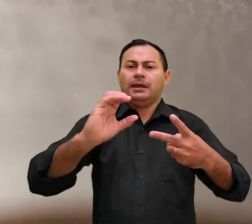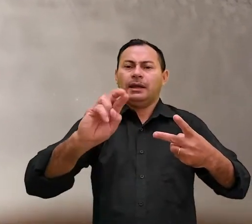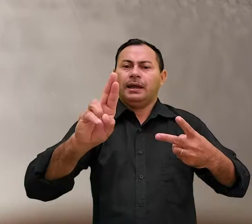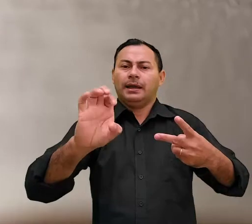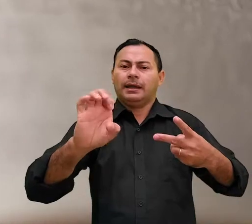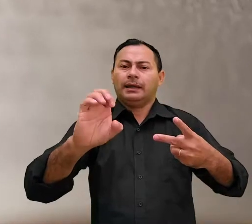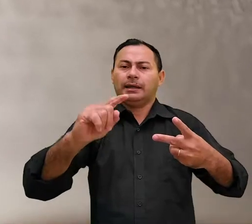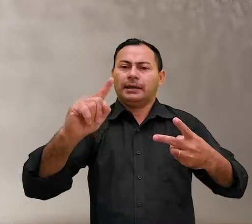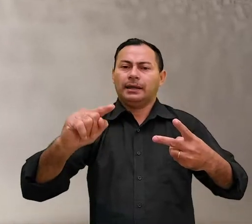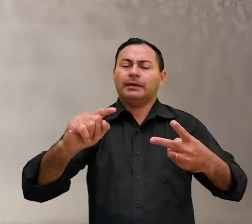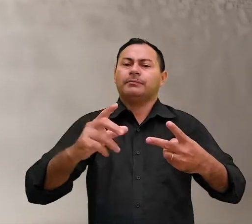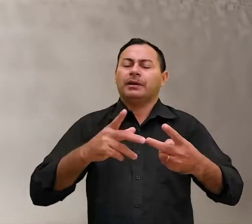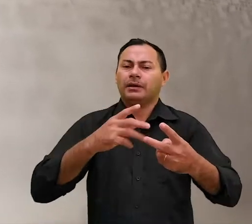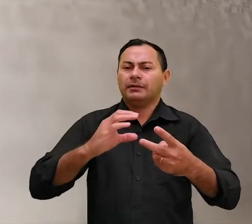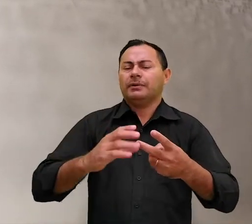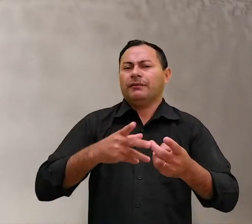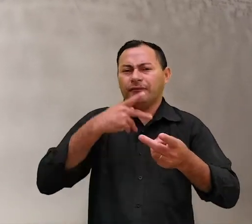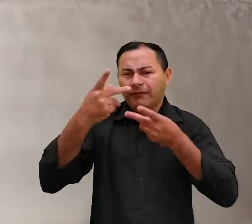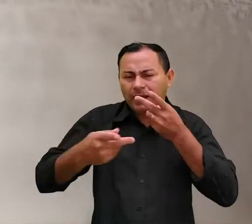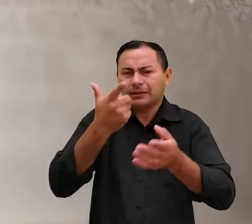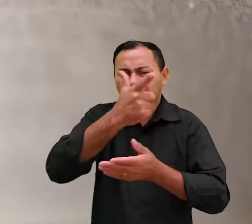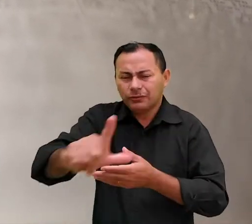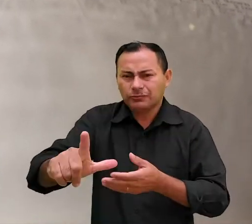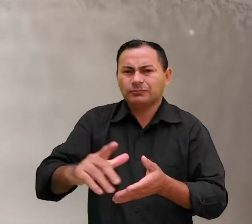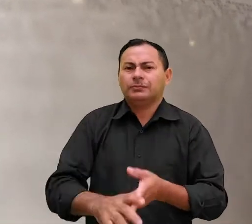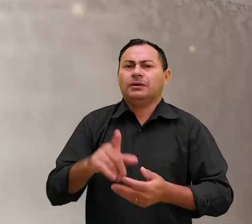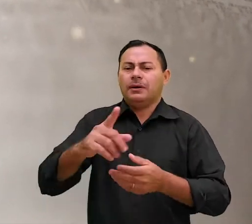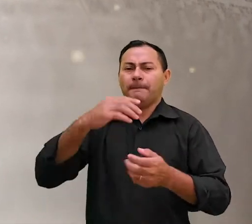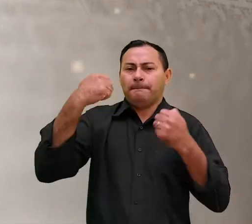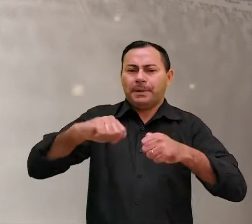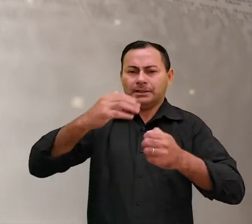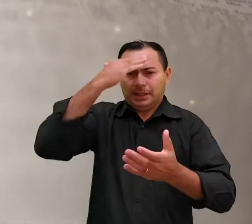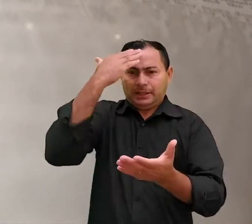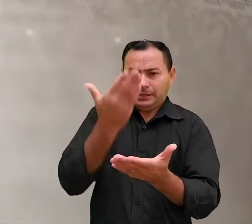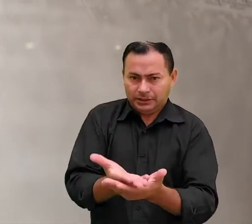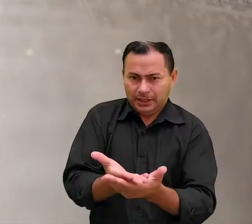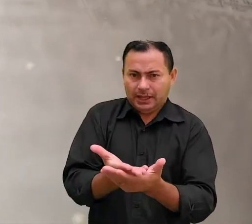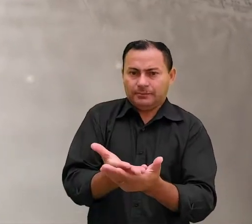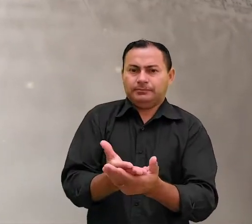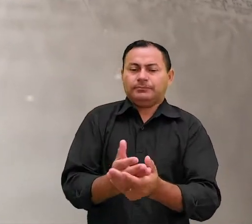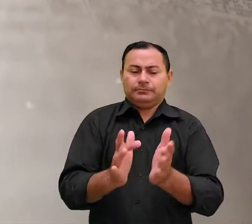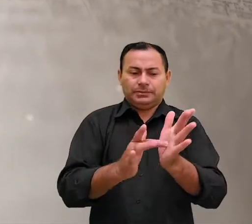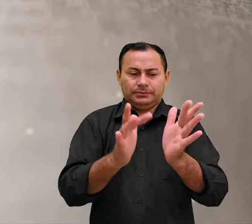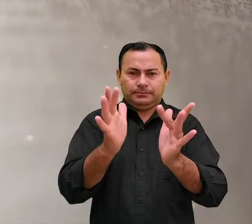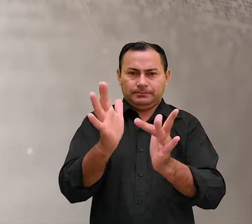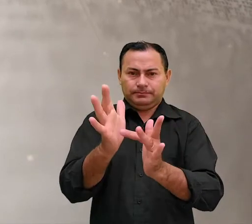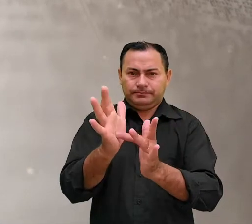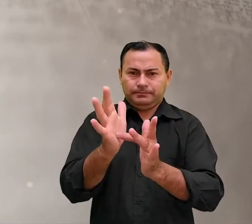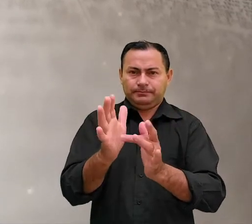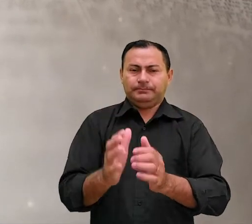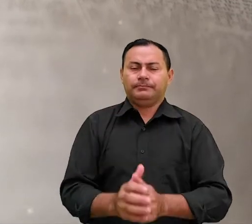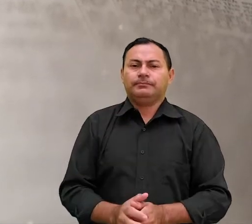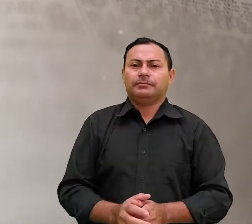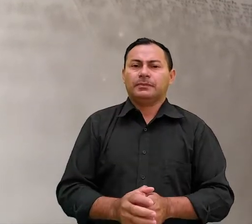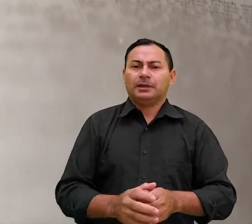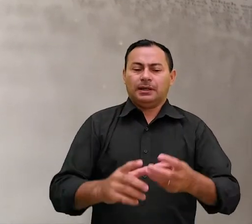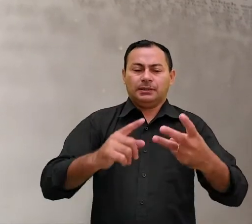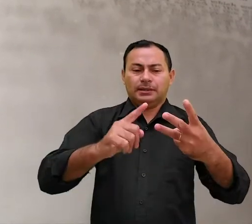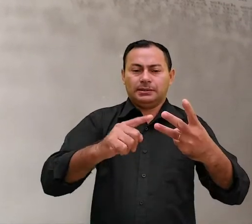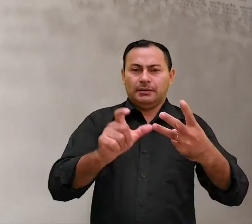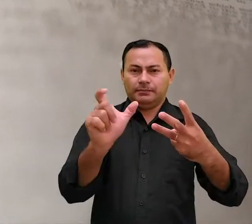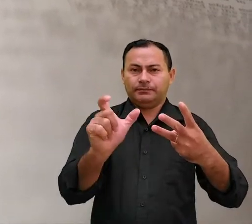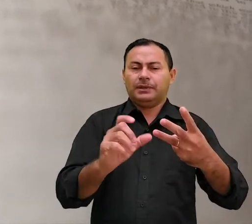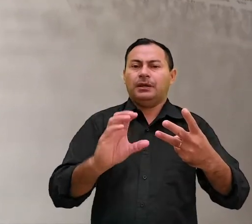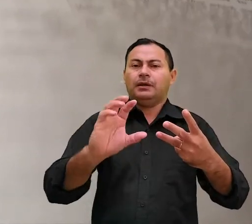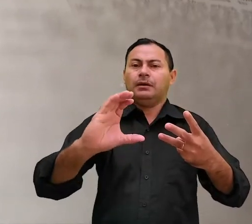crer. O autor repete várias vezes que você precisa crer em Jesus. A outra